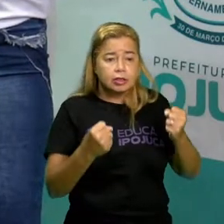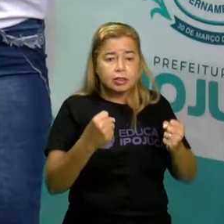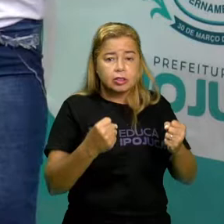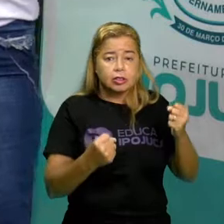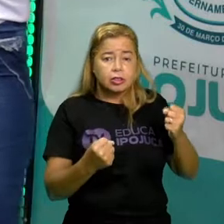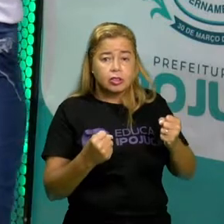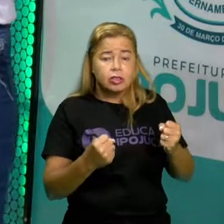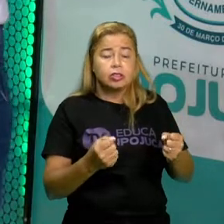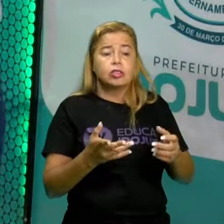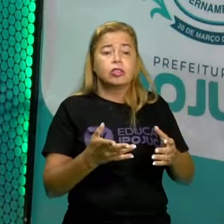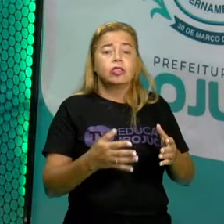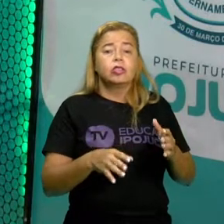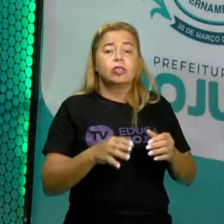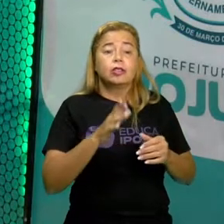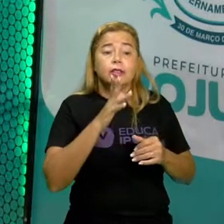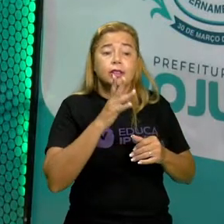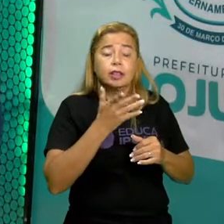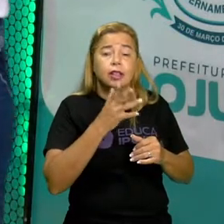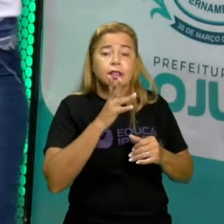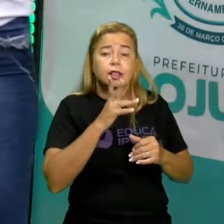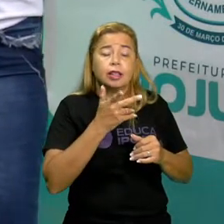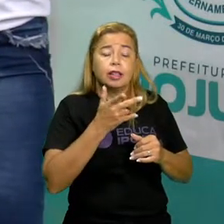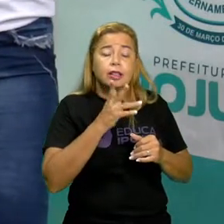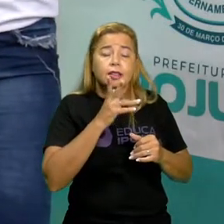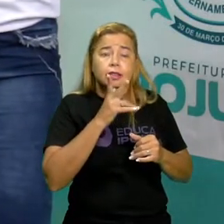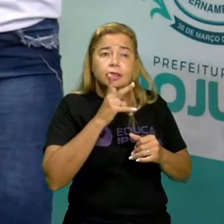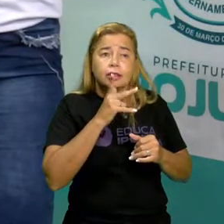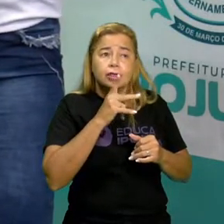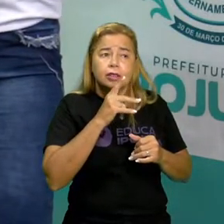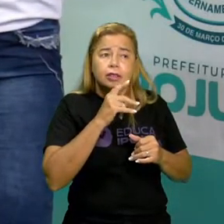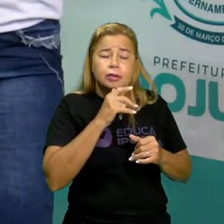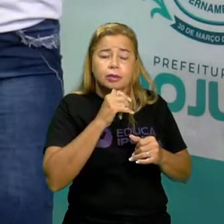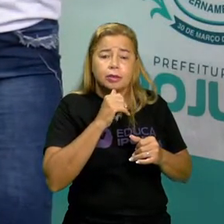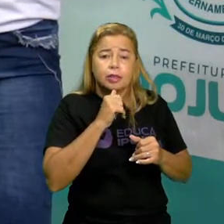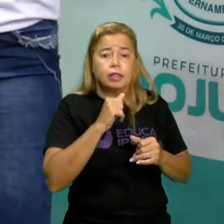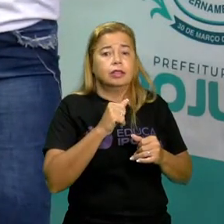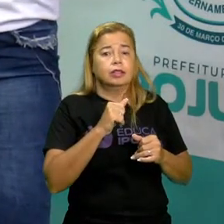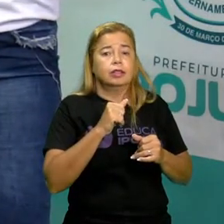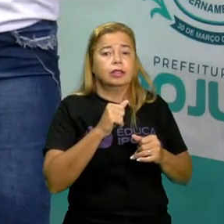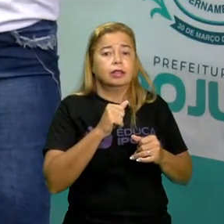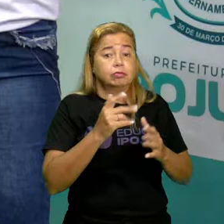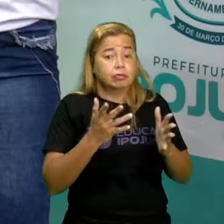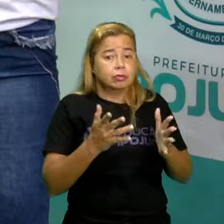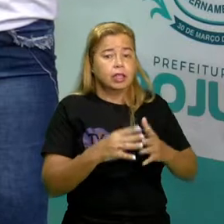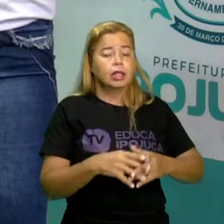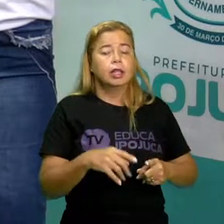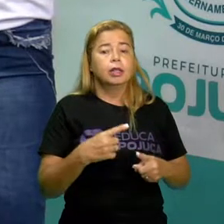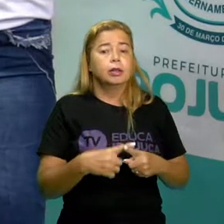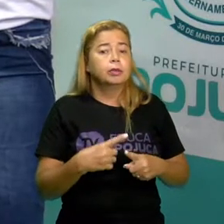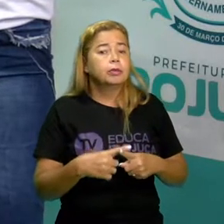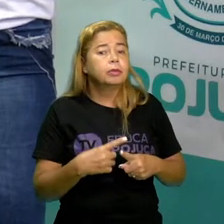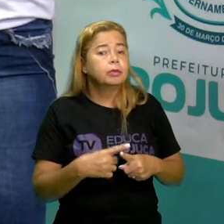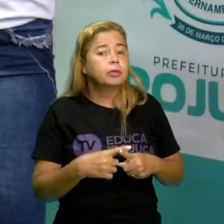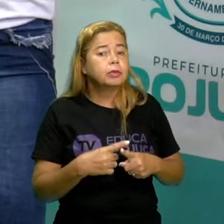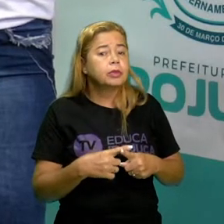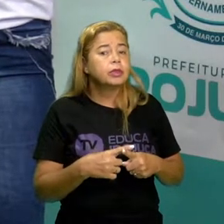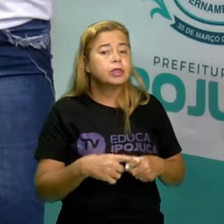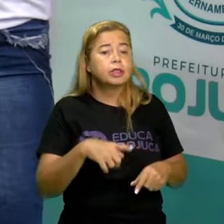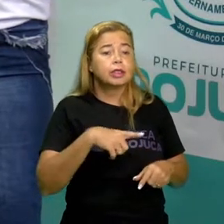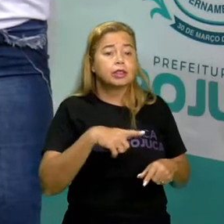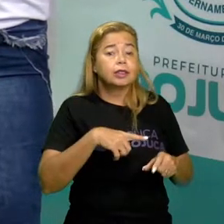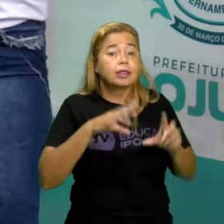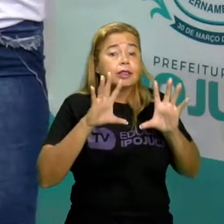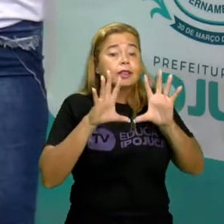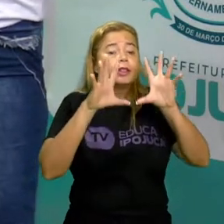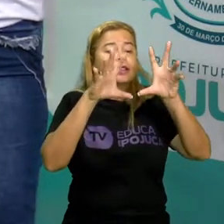devagar, porque ali tem a presença de quê? De animais. Isso mesmo, e nós entendemos isso